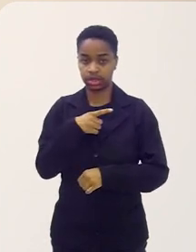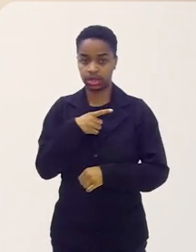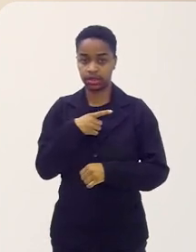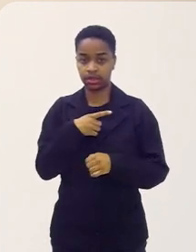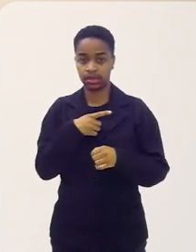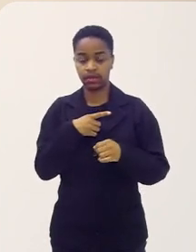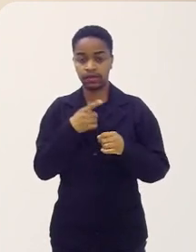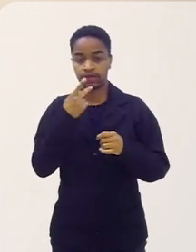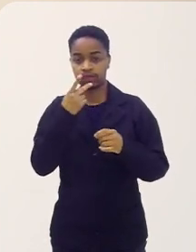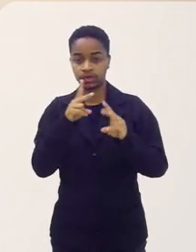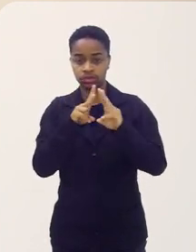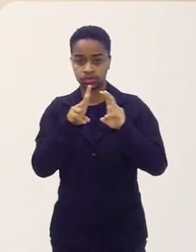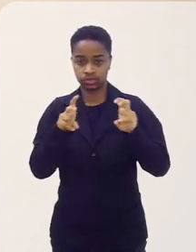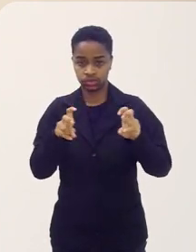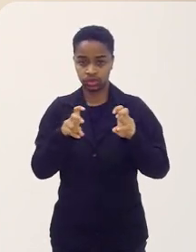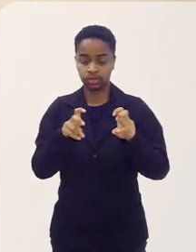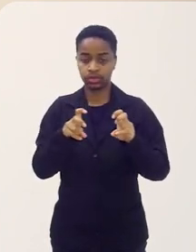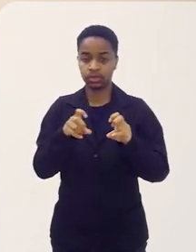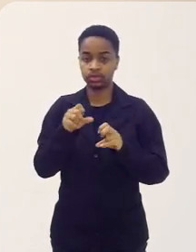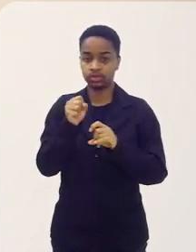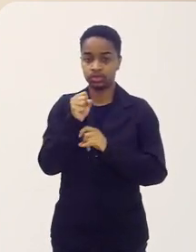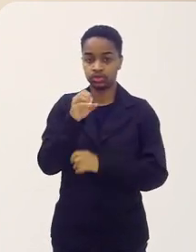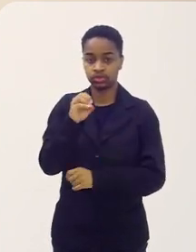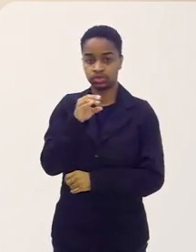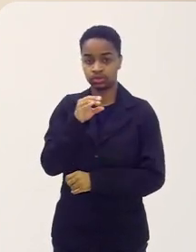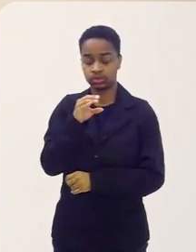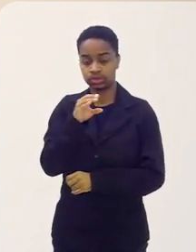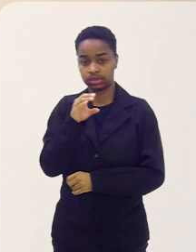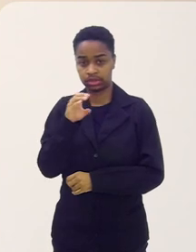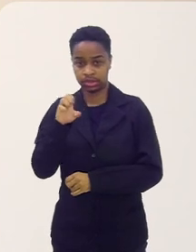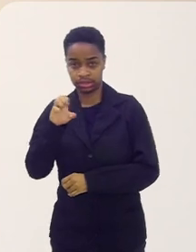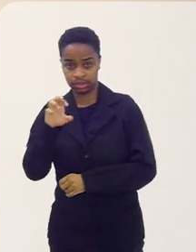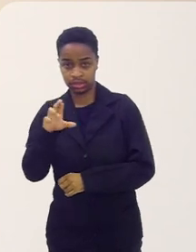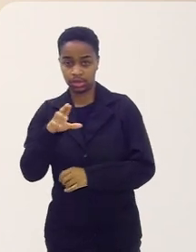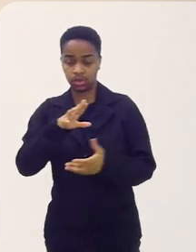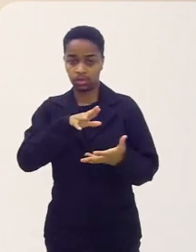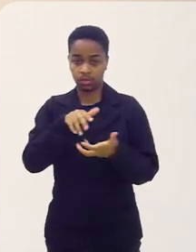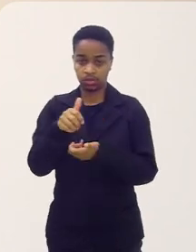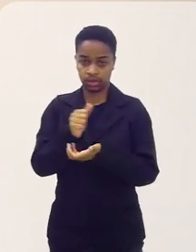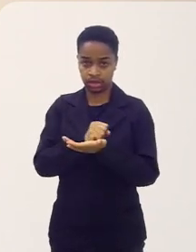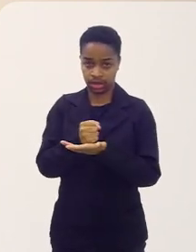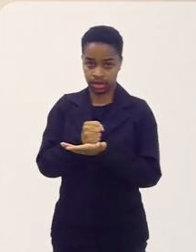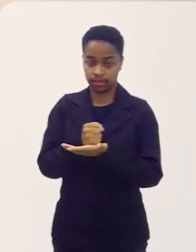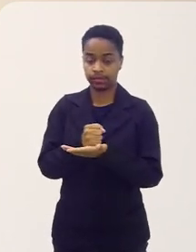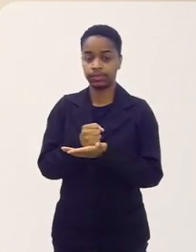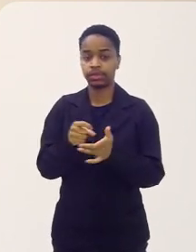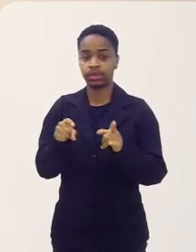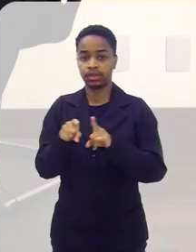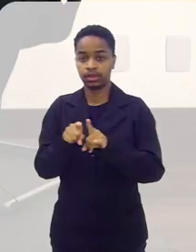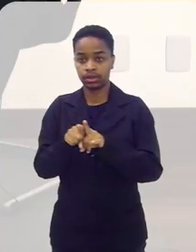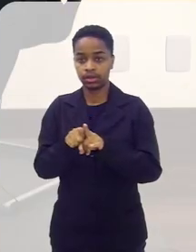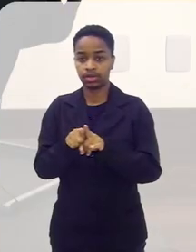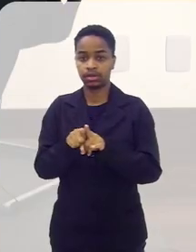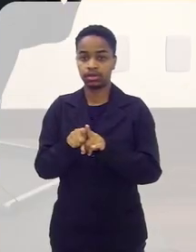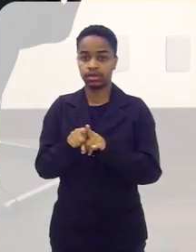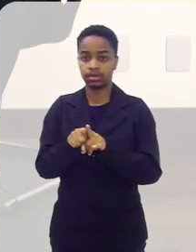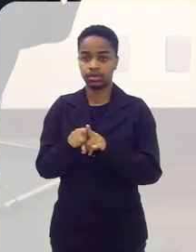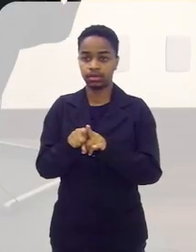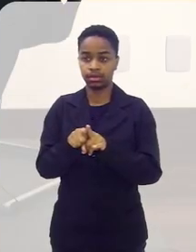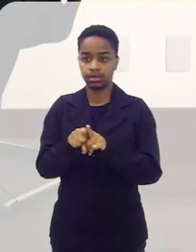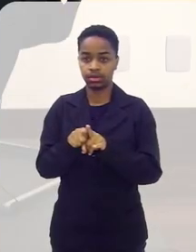teremos um stand sobre outsource no mundo dos games, com o Alex Vanderlei, do Quarto Mundo, o